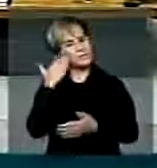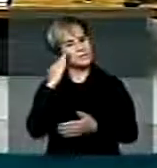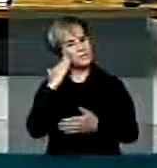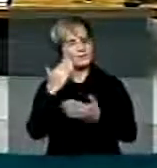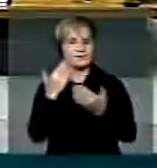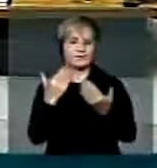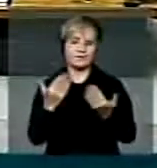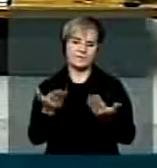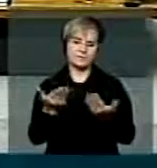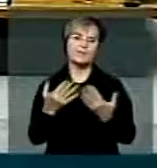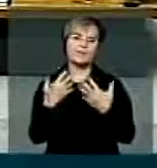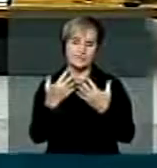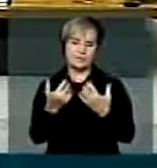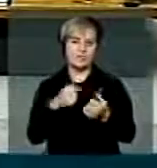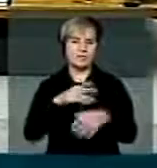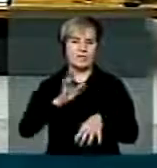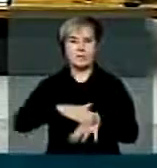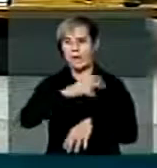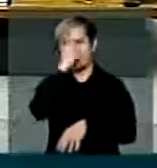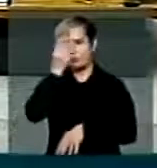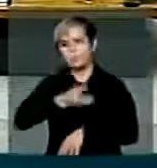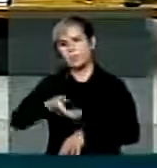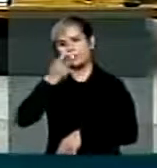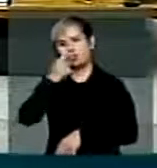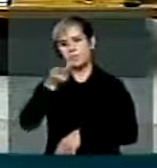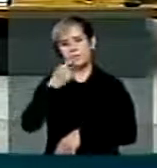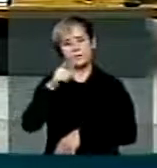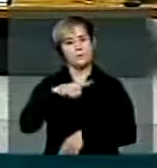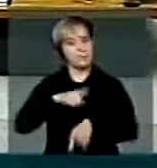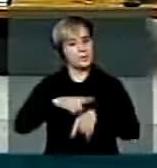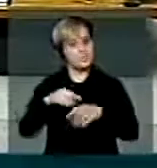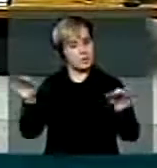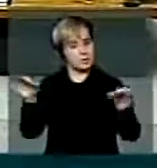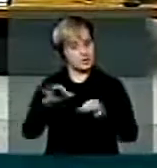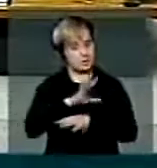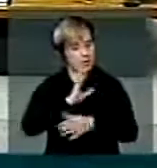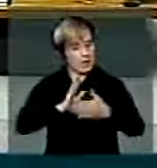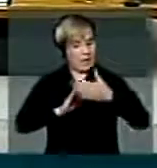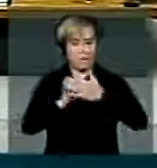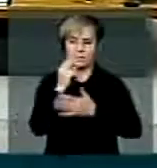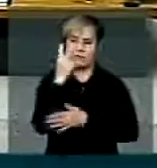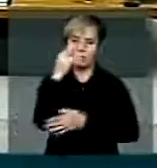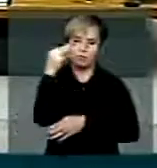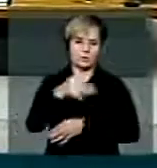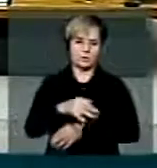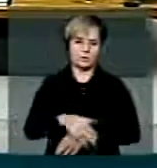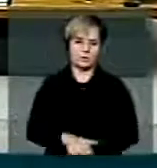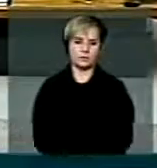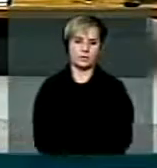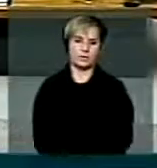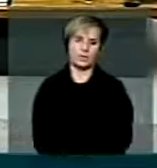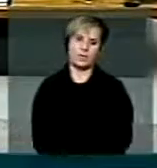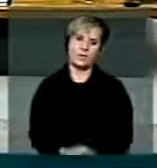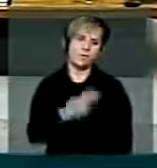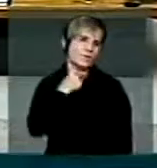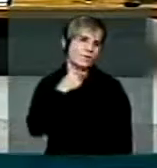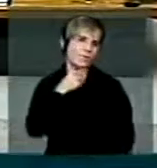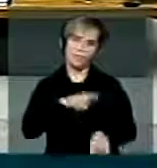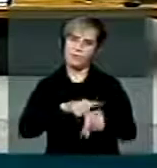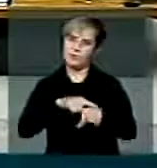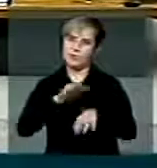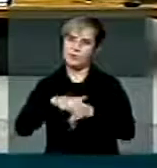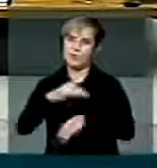por lido, porque tem mais orador e nós temos que terminar duas horas impreterivelmente. Não posso dar mais,